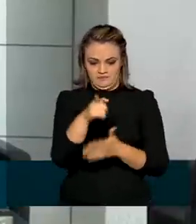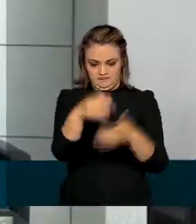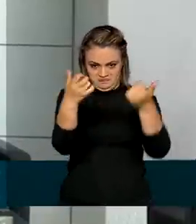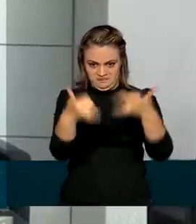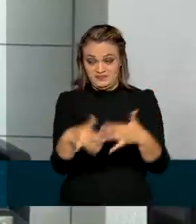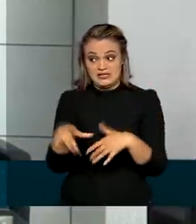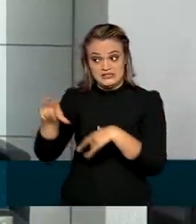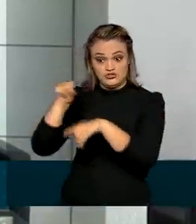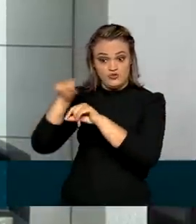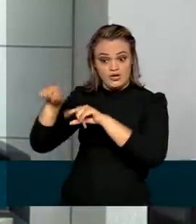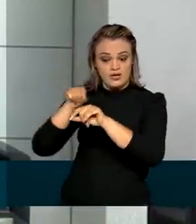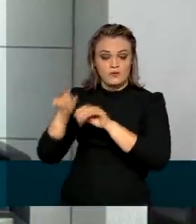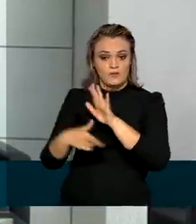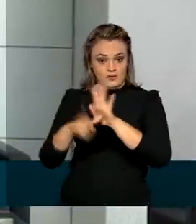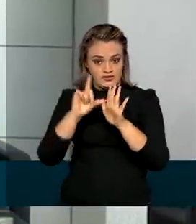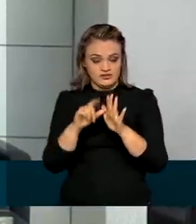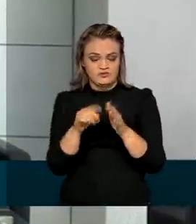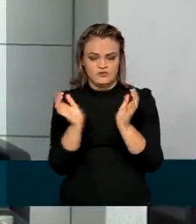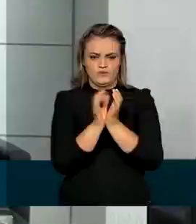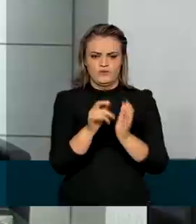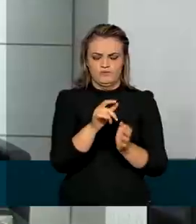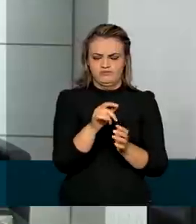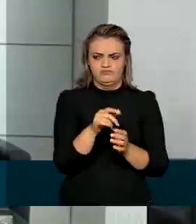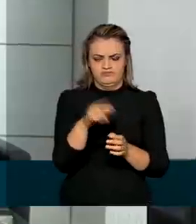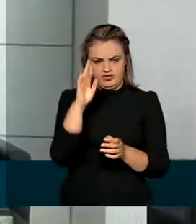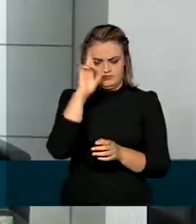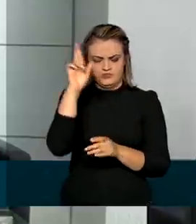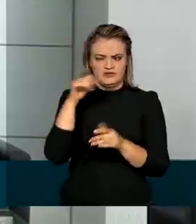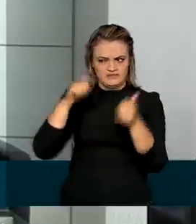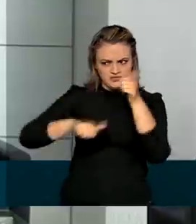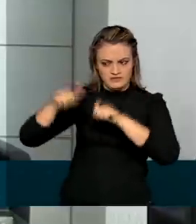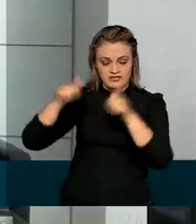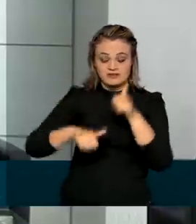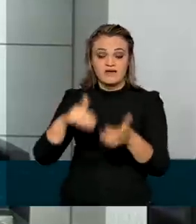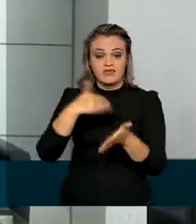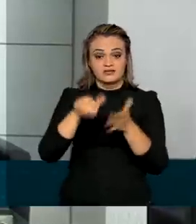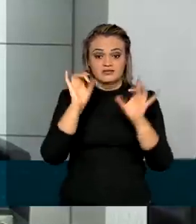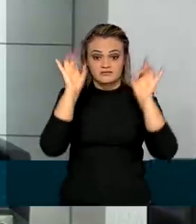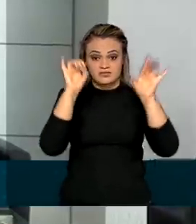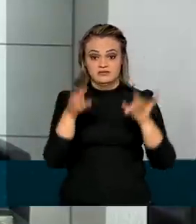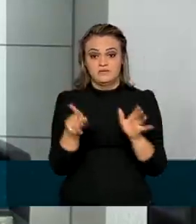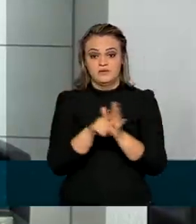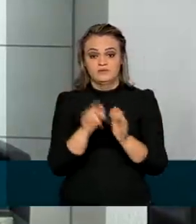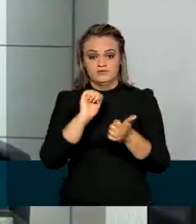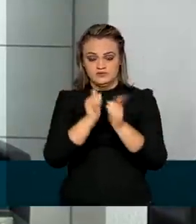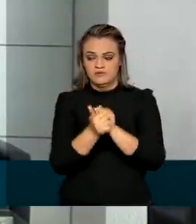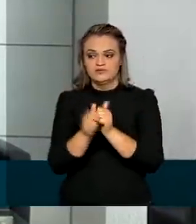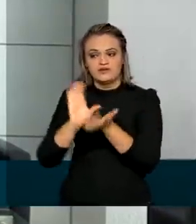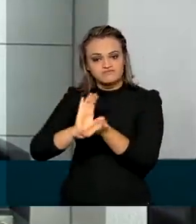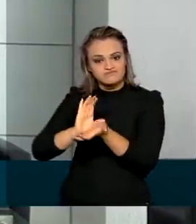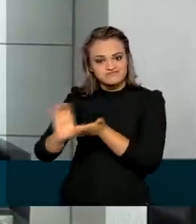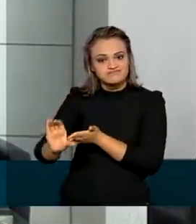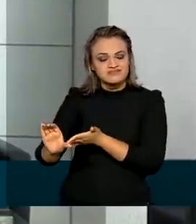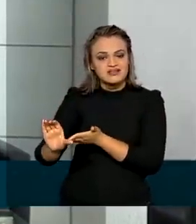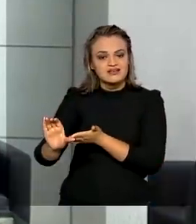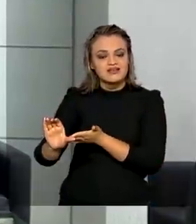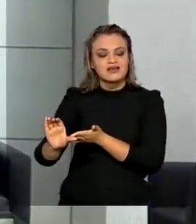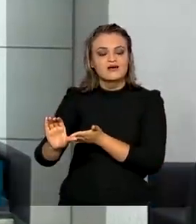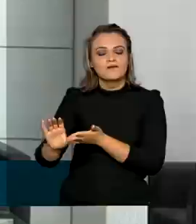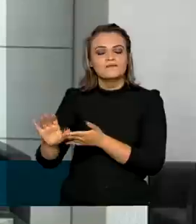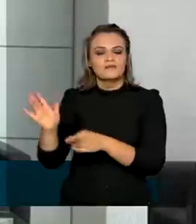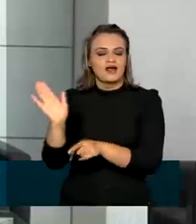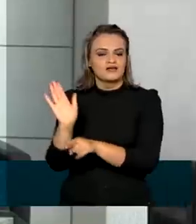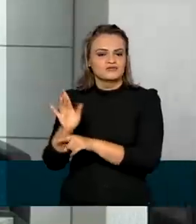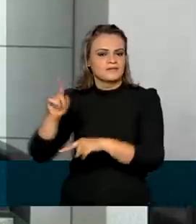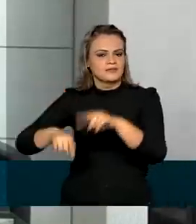pré-selecionadas pelas federações locais. E a Secretaria Especial do Esporte entra com recursos financeiros para o